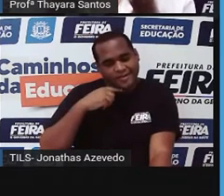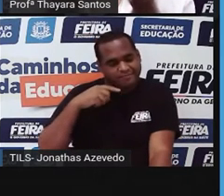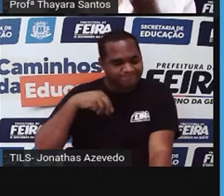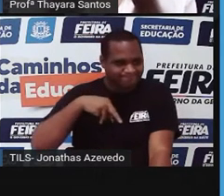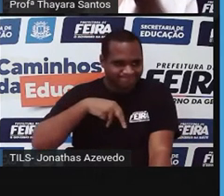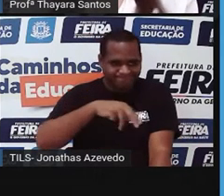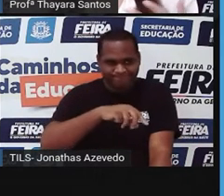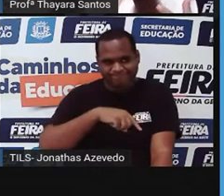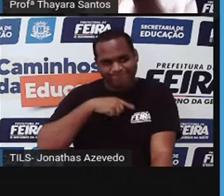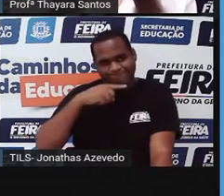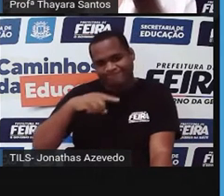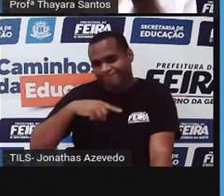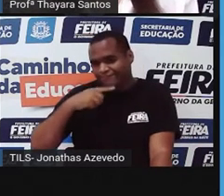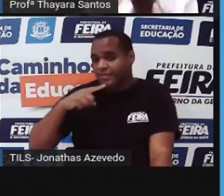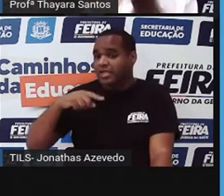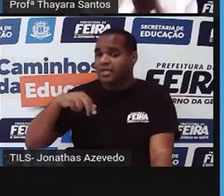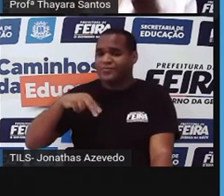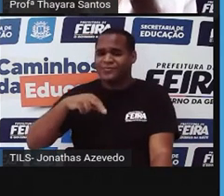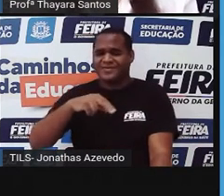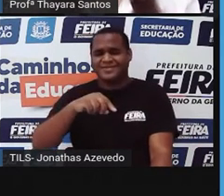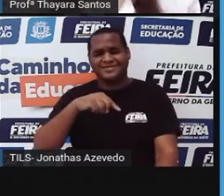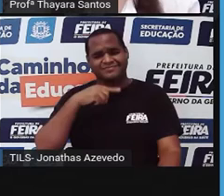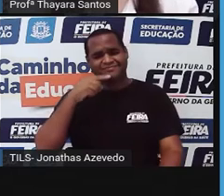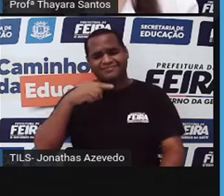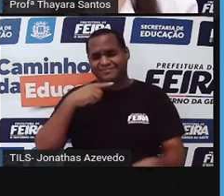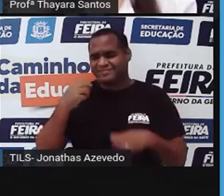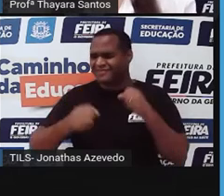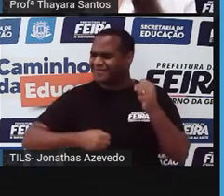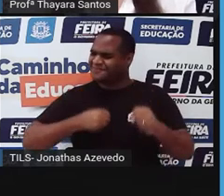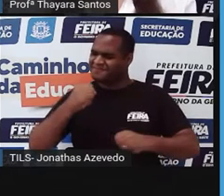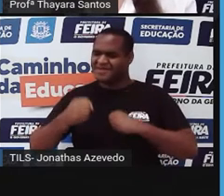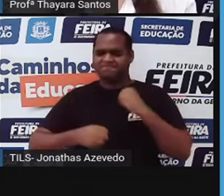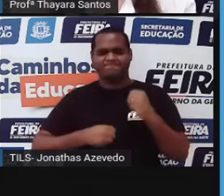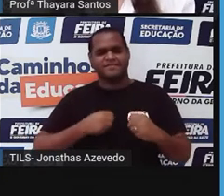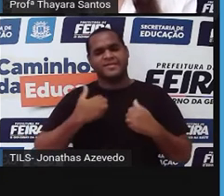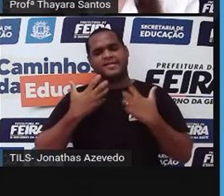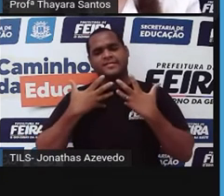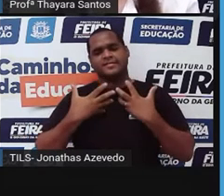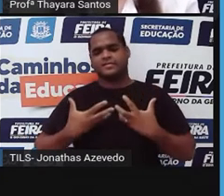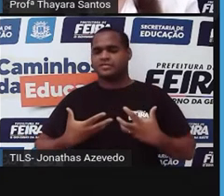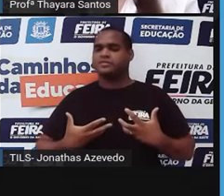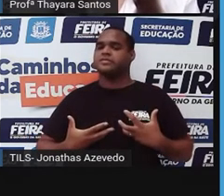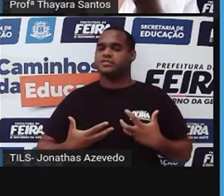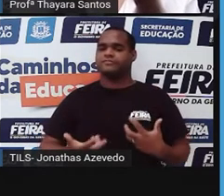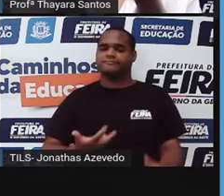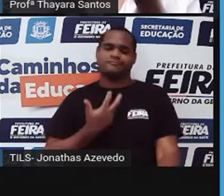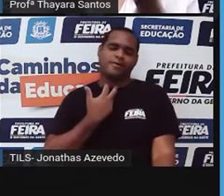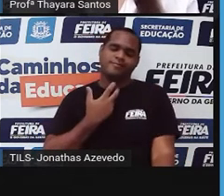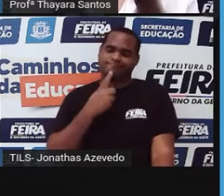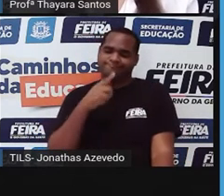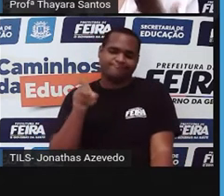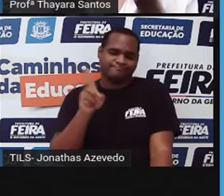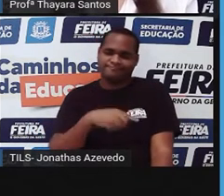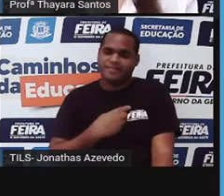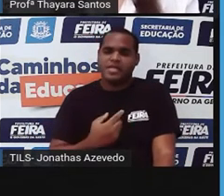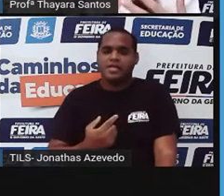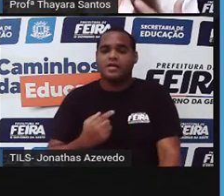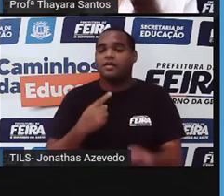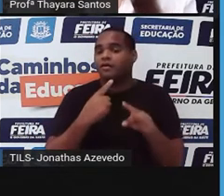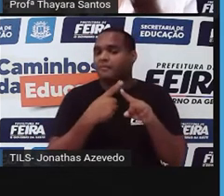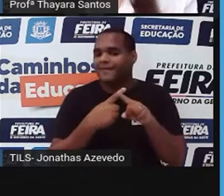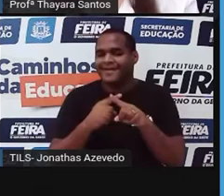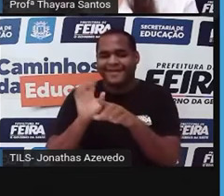física, ela não consegue fazer nenhum tipo de atividade que ela precise fazer um esforço maior, simplesmente porque